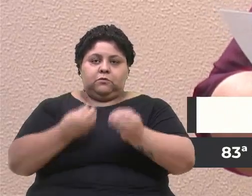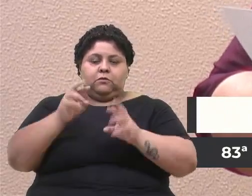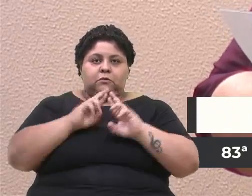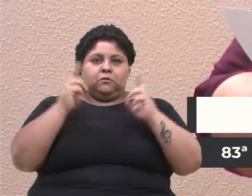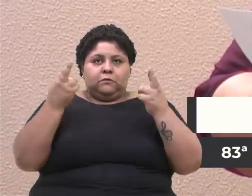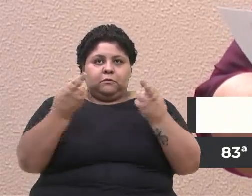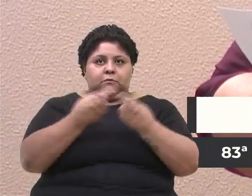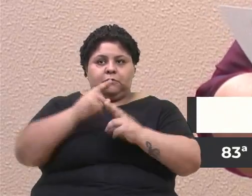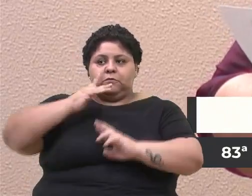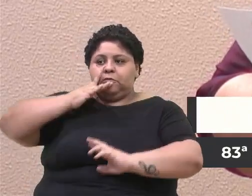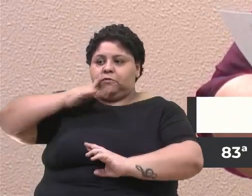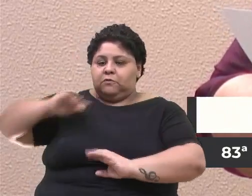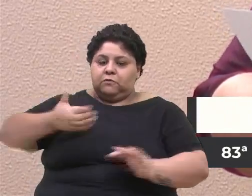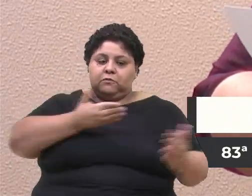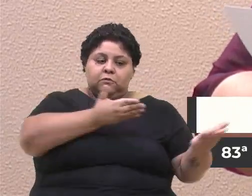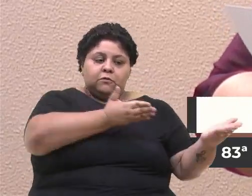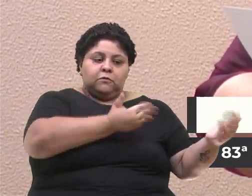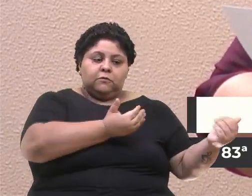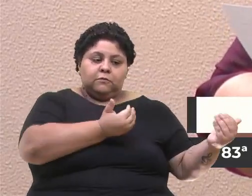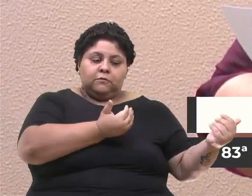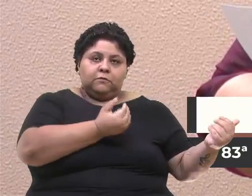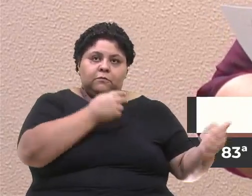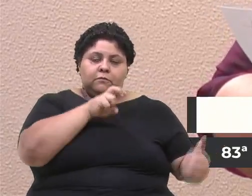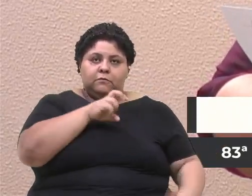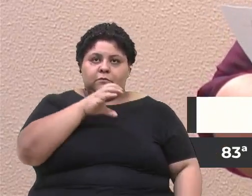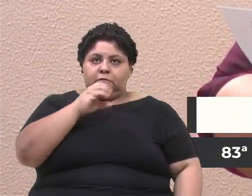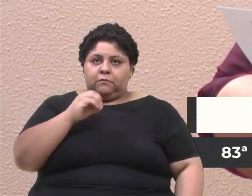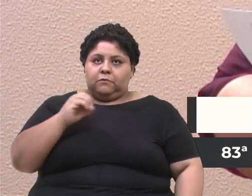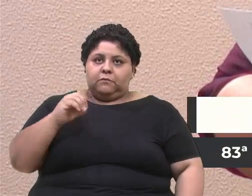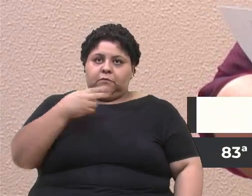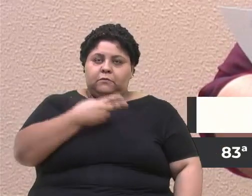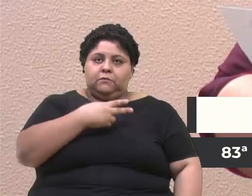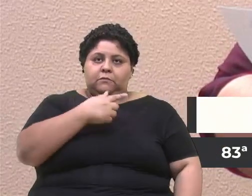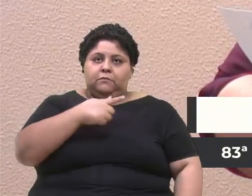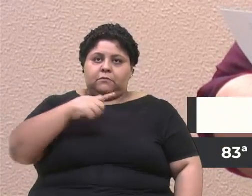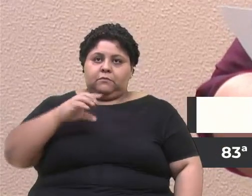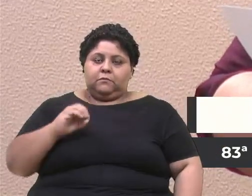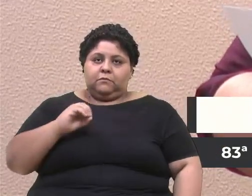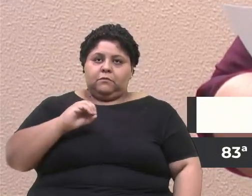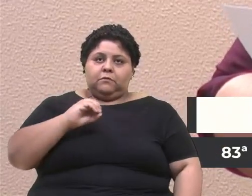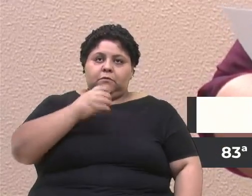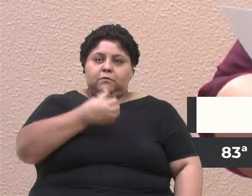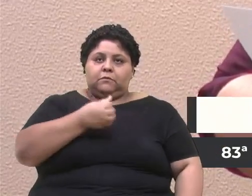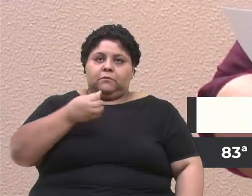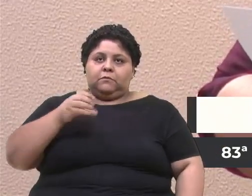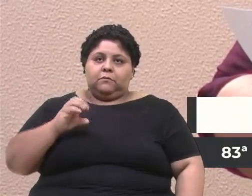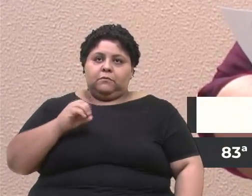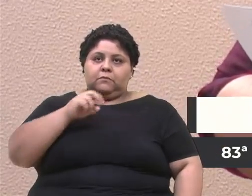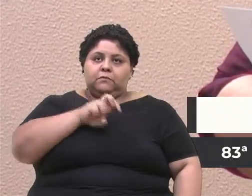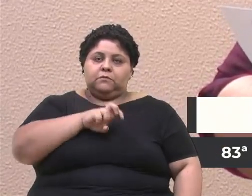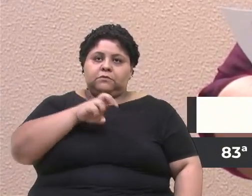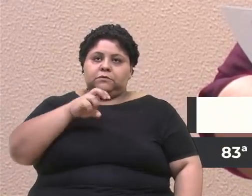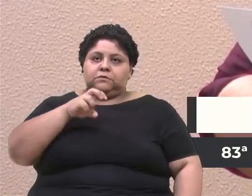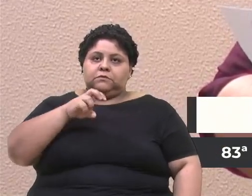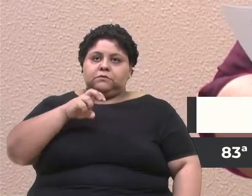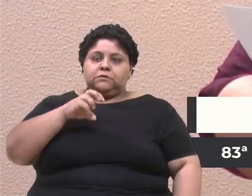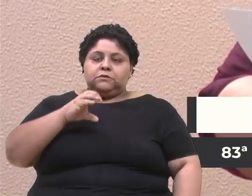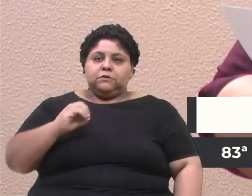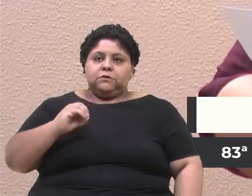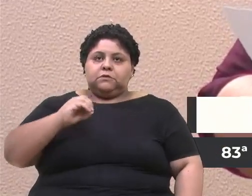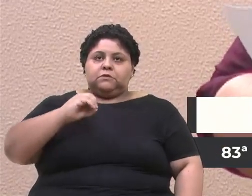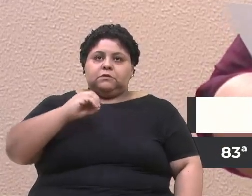juventude número 5002706, traço 59.2012,